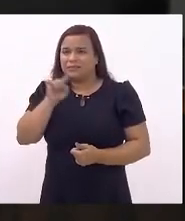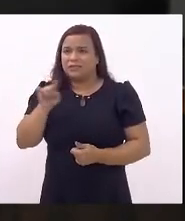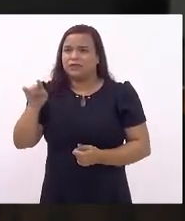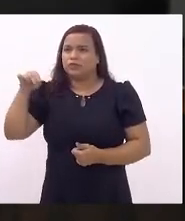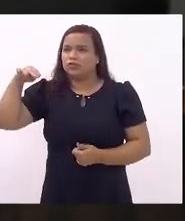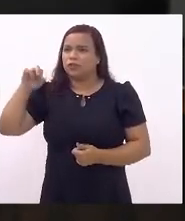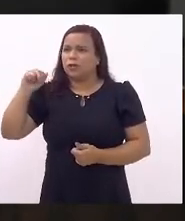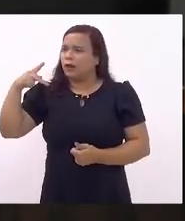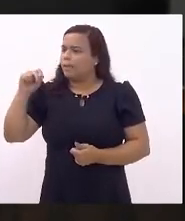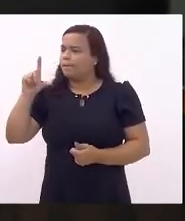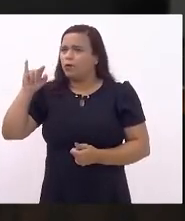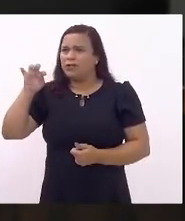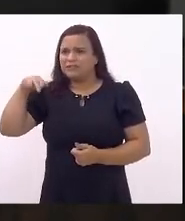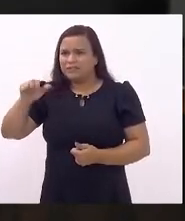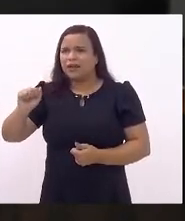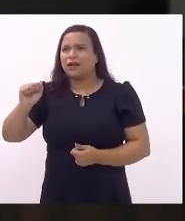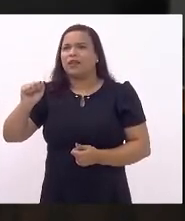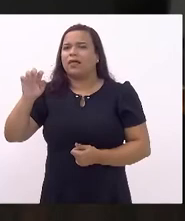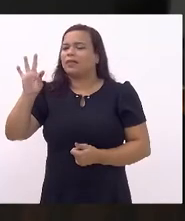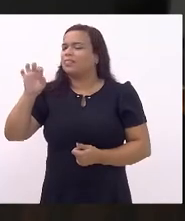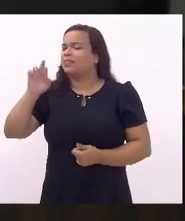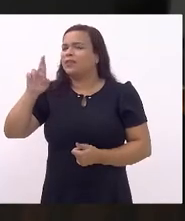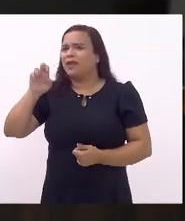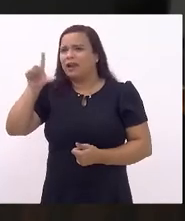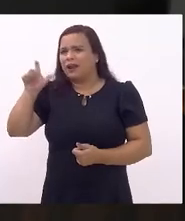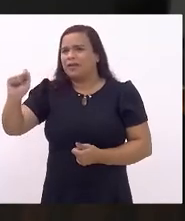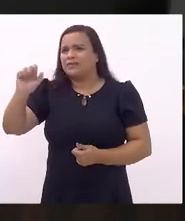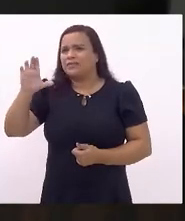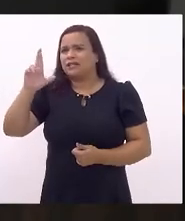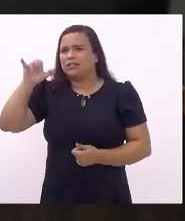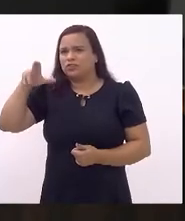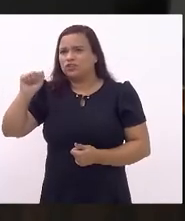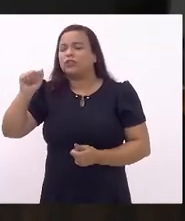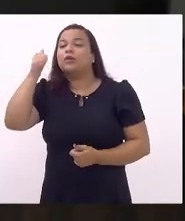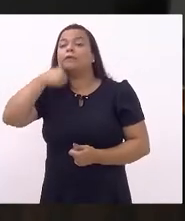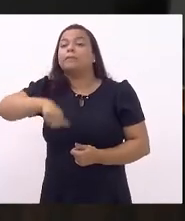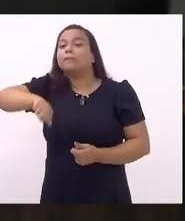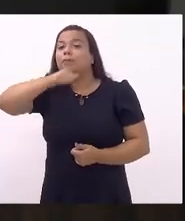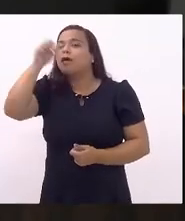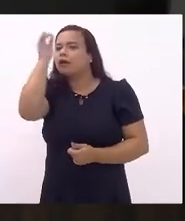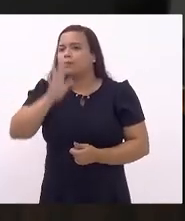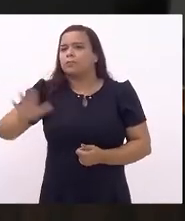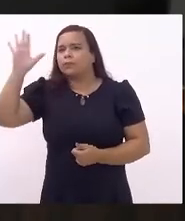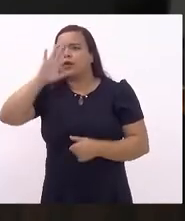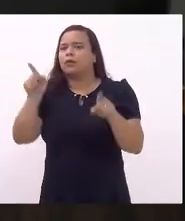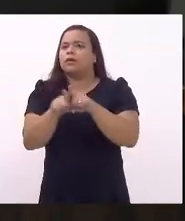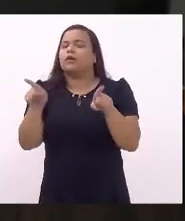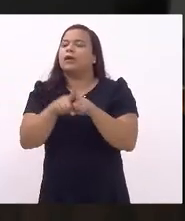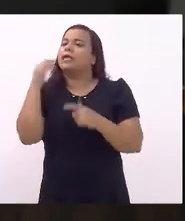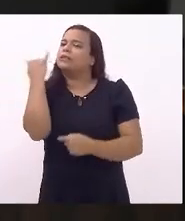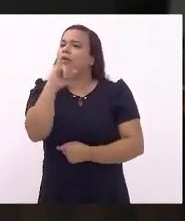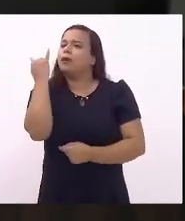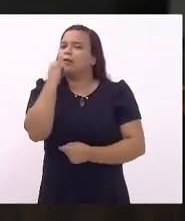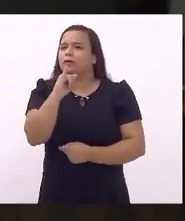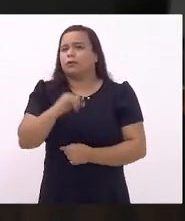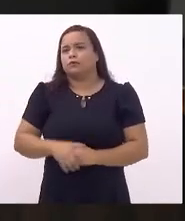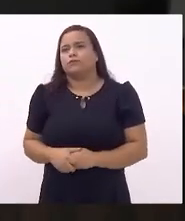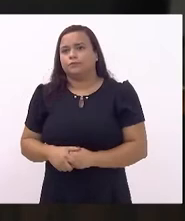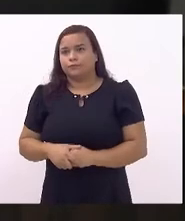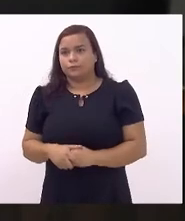dos brasileiros e italianos no Brasil. Peço atenção, deputado Luiz, tem uma emenda que eu possa dar